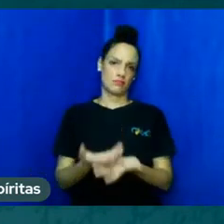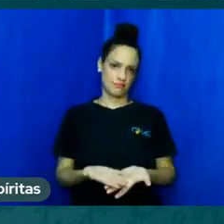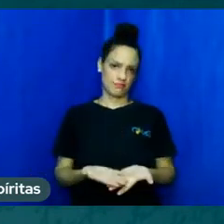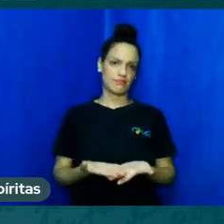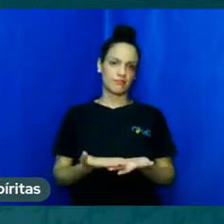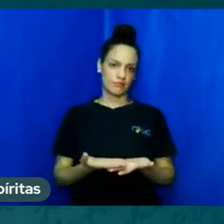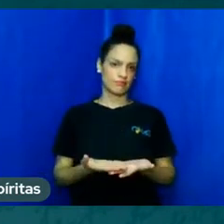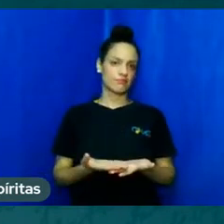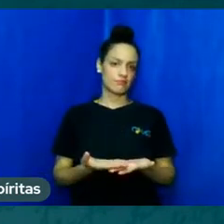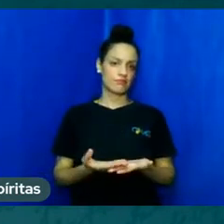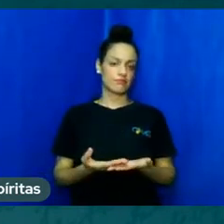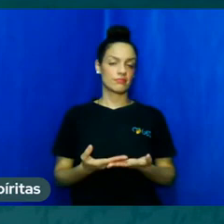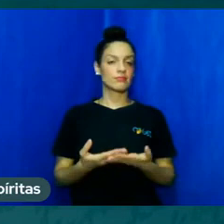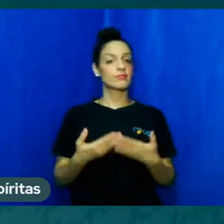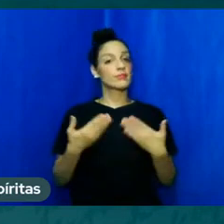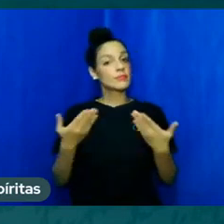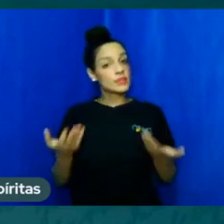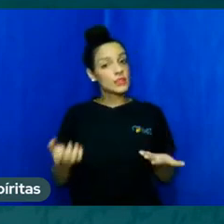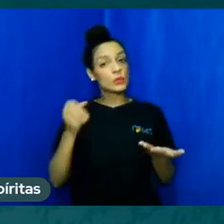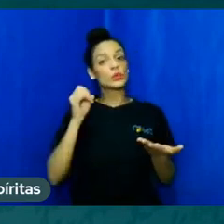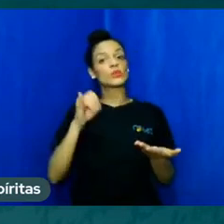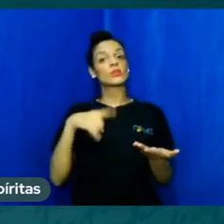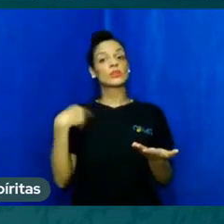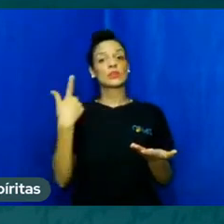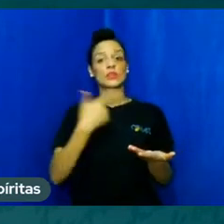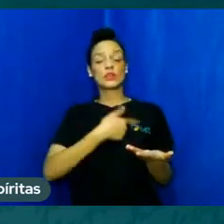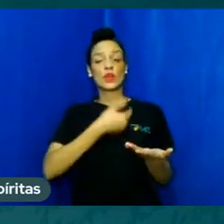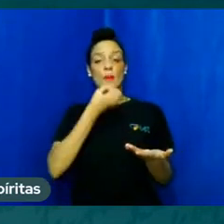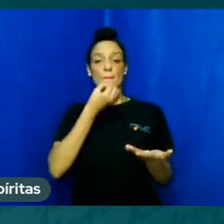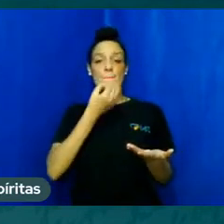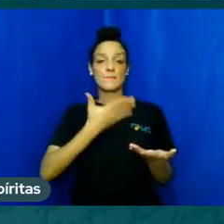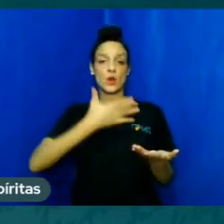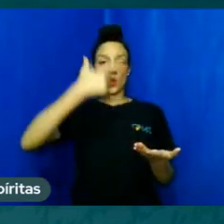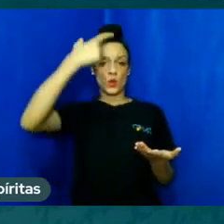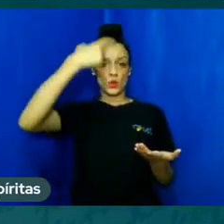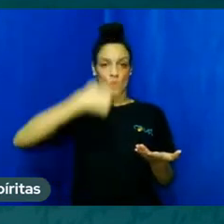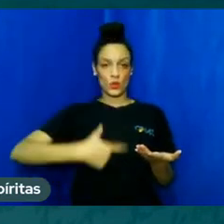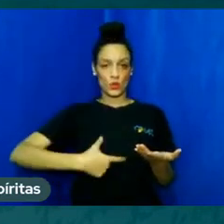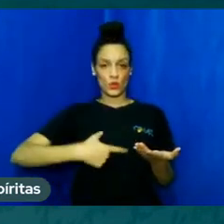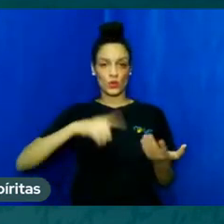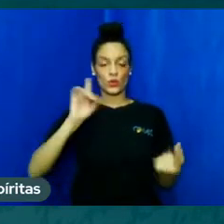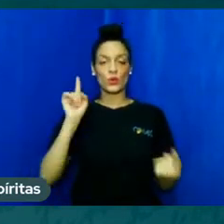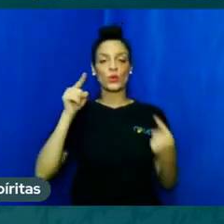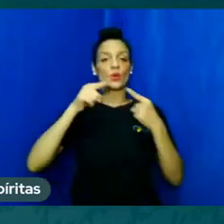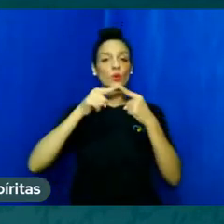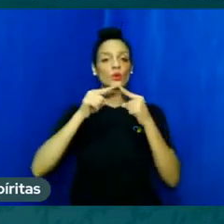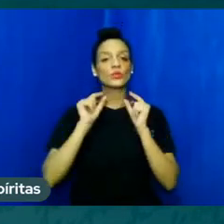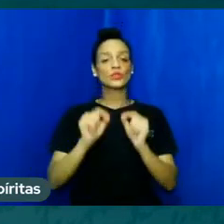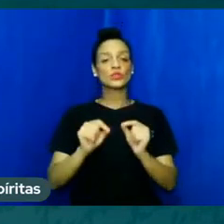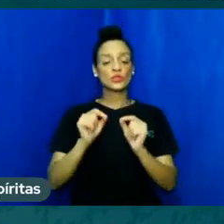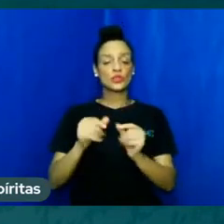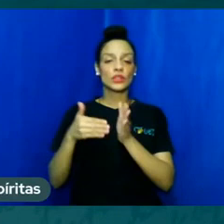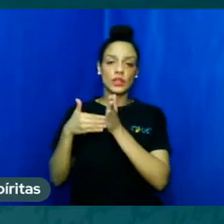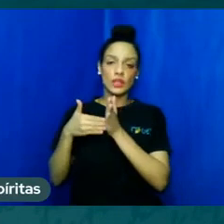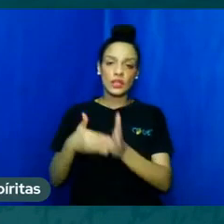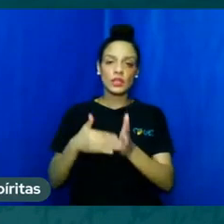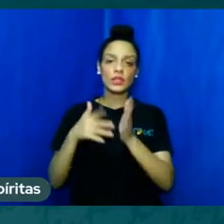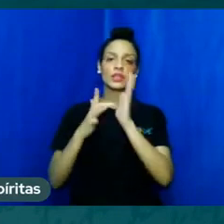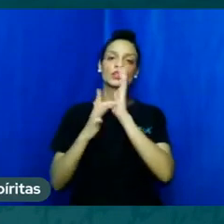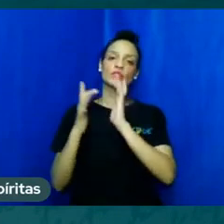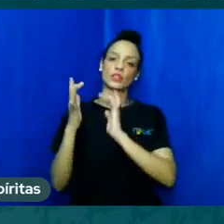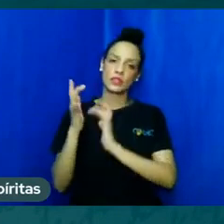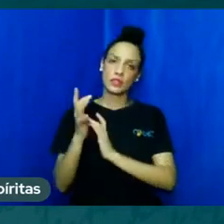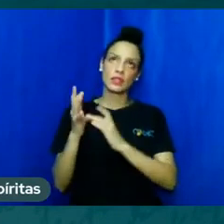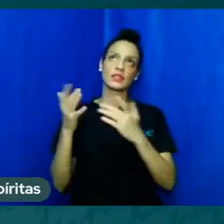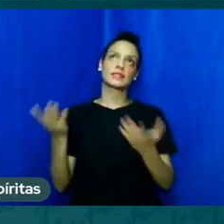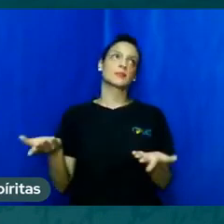formos bons, a proposta do cristianismo, a proposta da doutrina espírita é dar